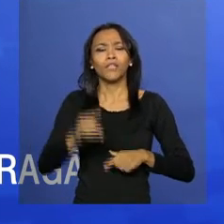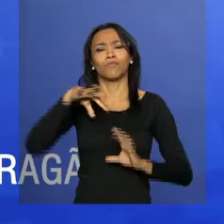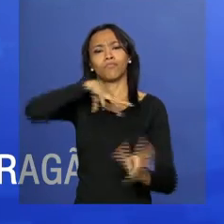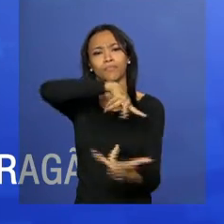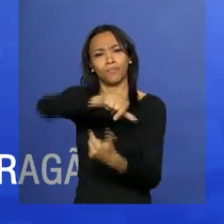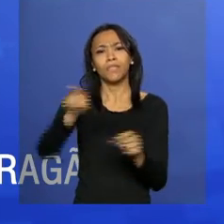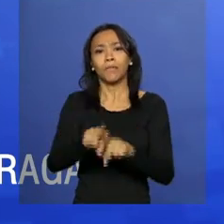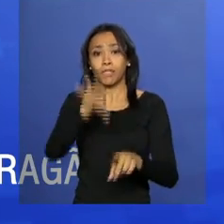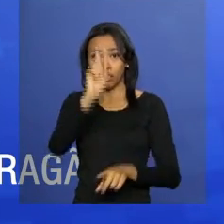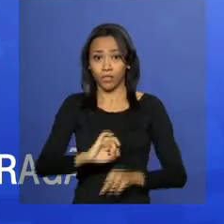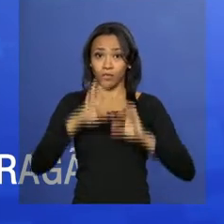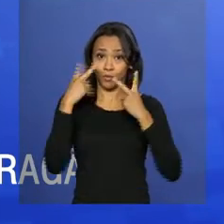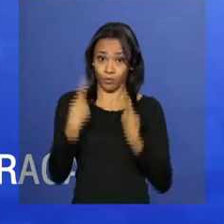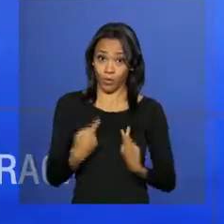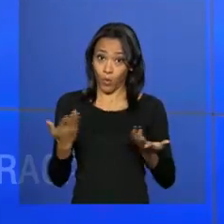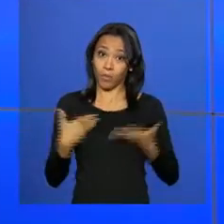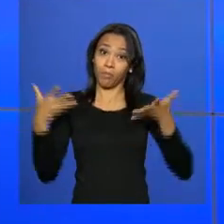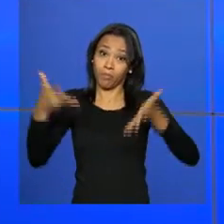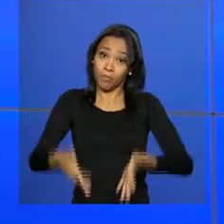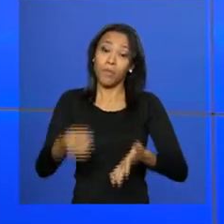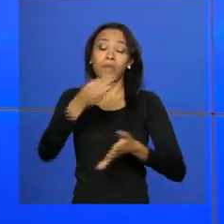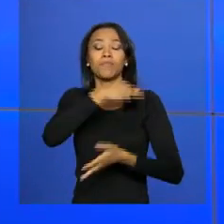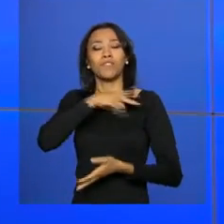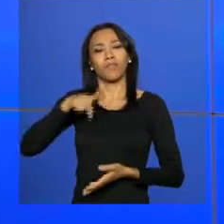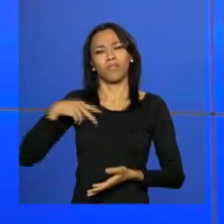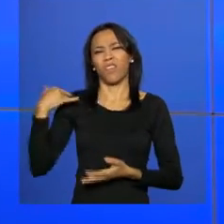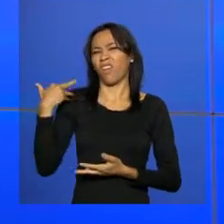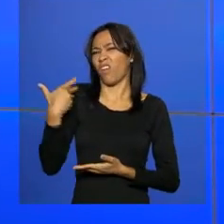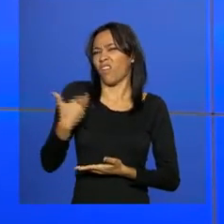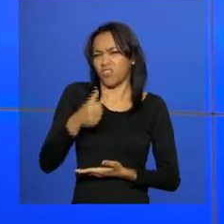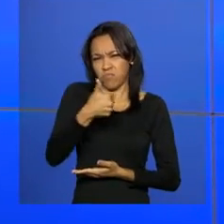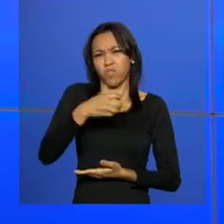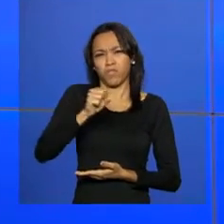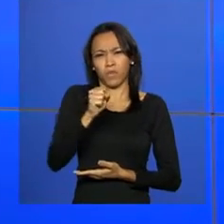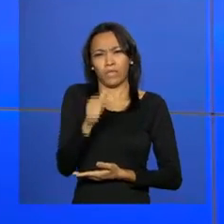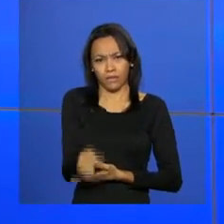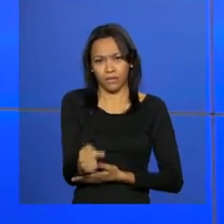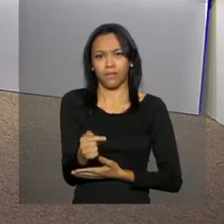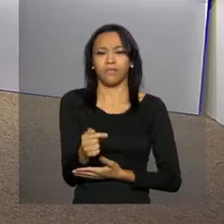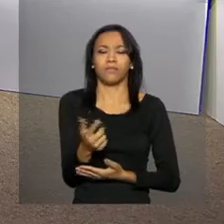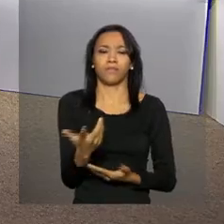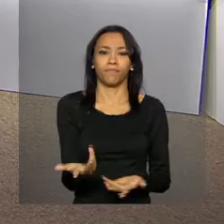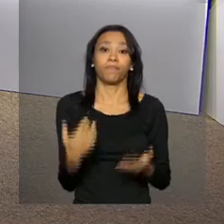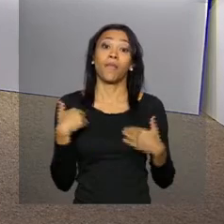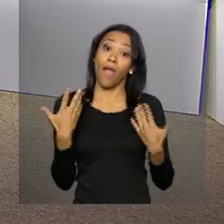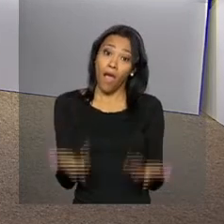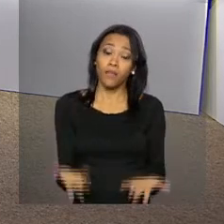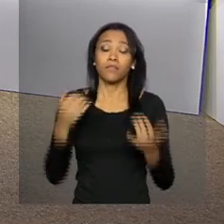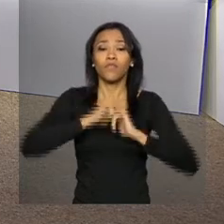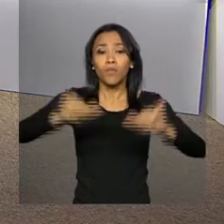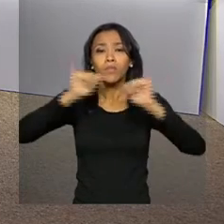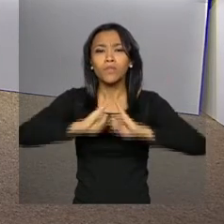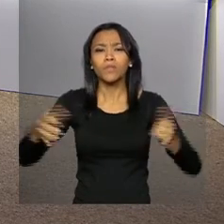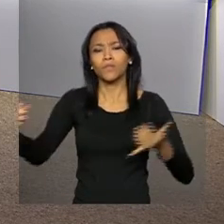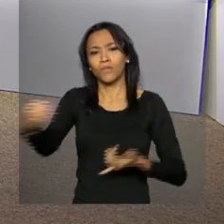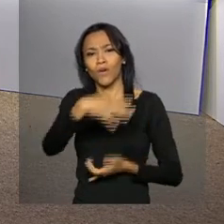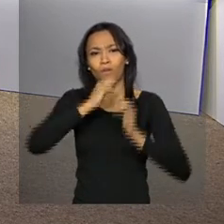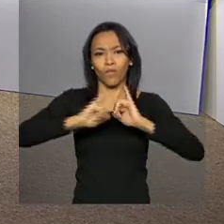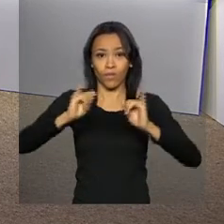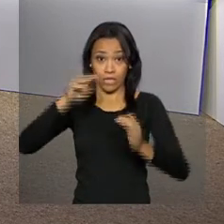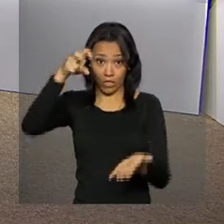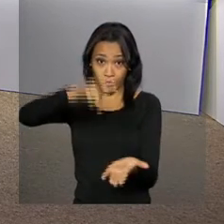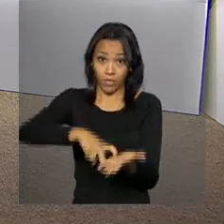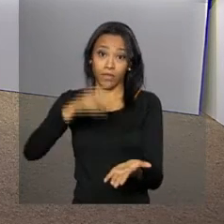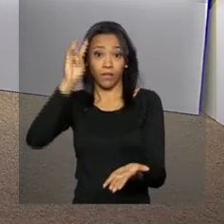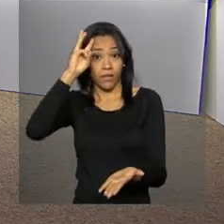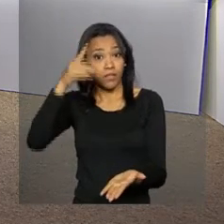Humanos, integra o Ministério Público Federal desde 1987. Essas foram as últimas notícias. Na manhã desta